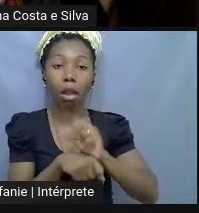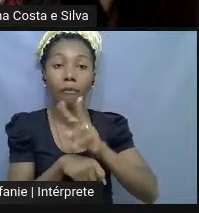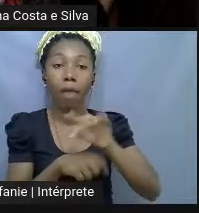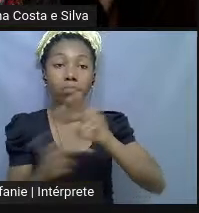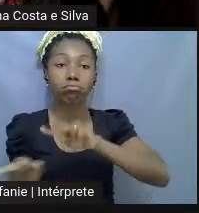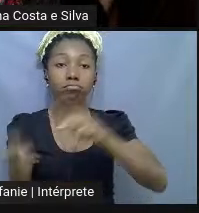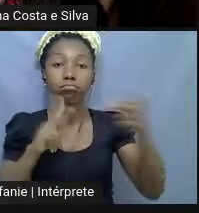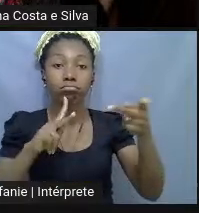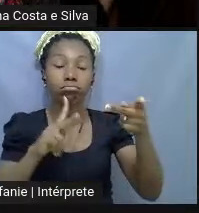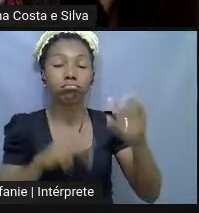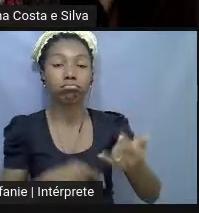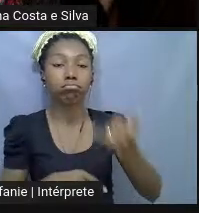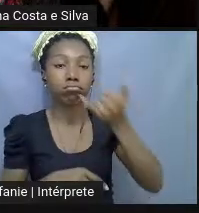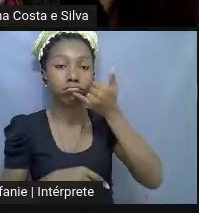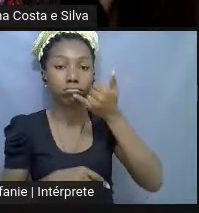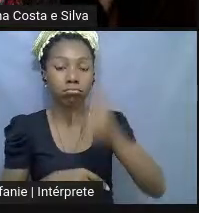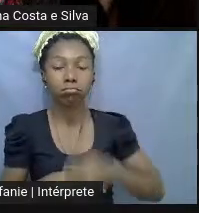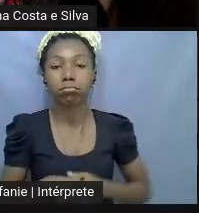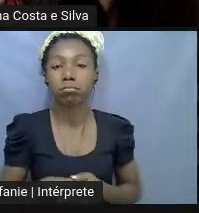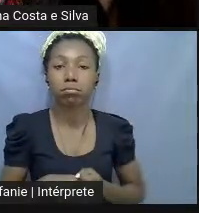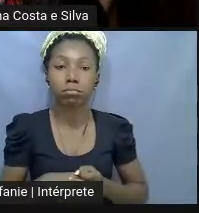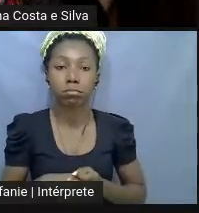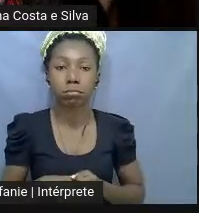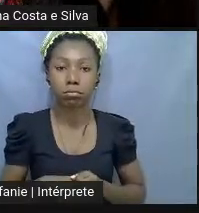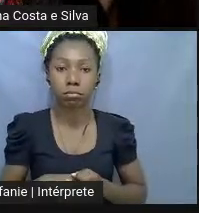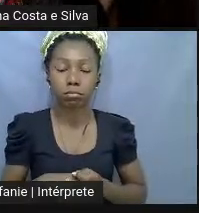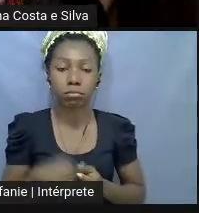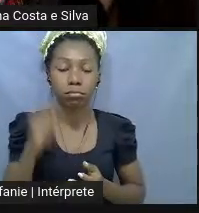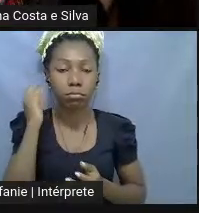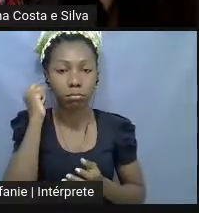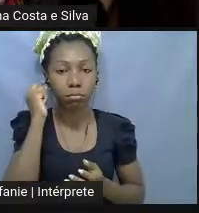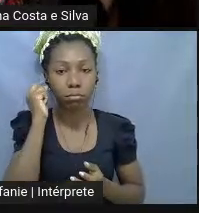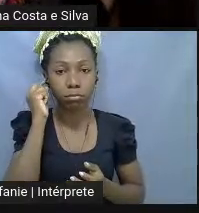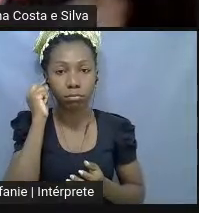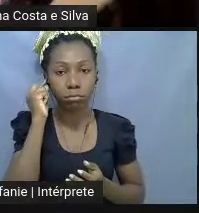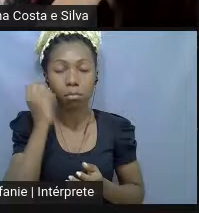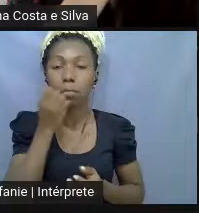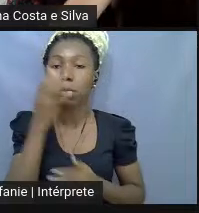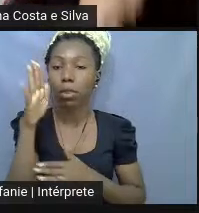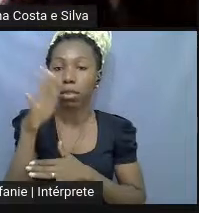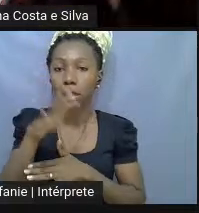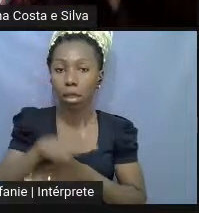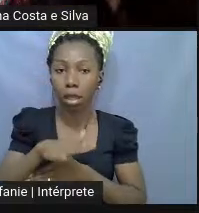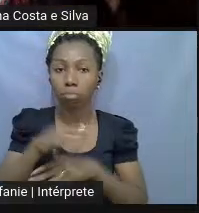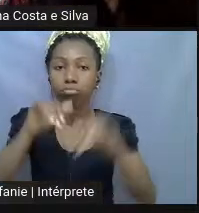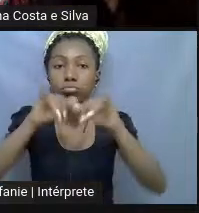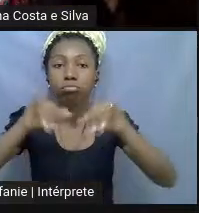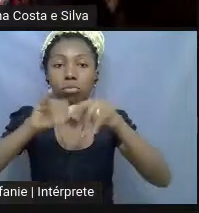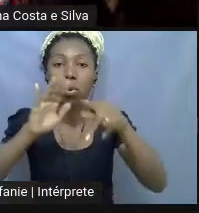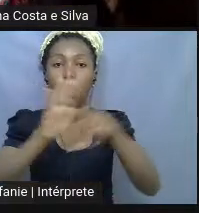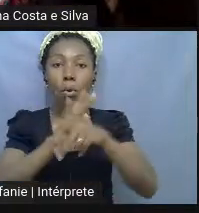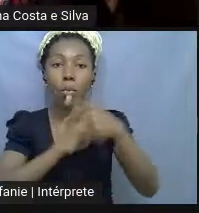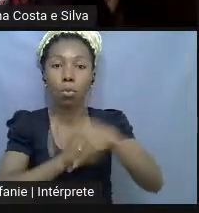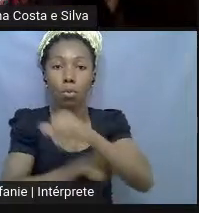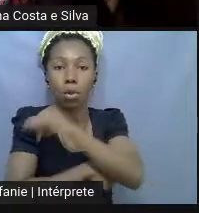Olá. Com os ficados do Rio, Ivani. Boa tarde. Boa tarde, Ivani. Eu gostaria de fazer um anúncio.